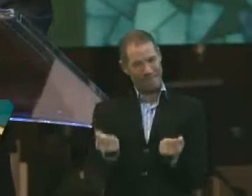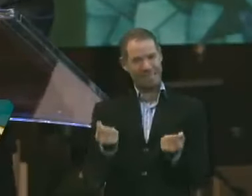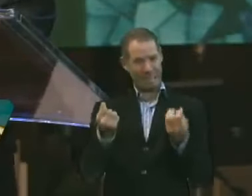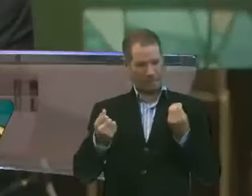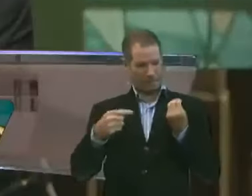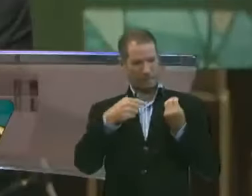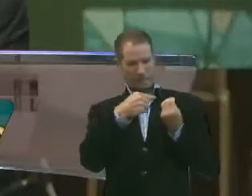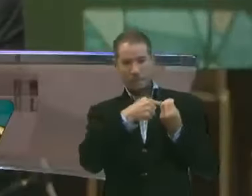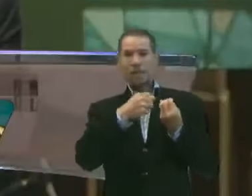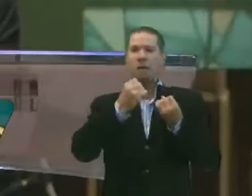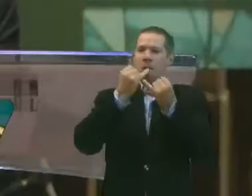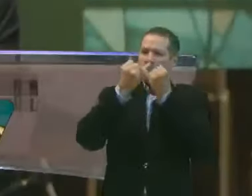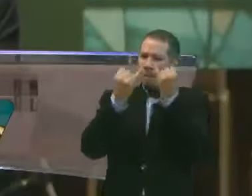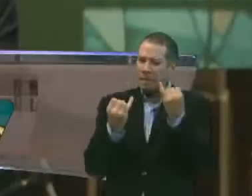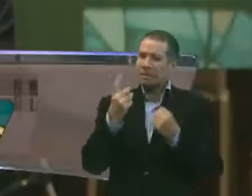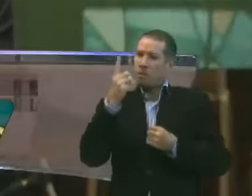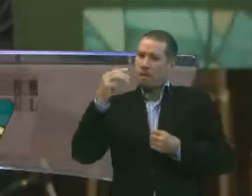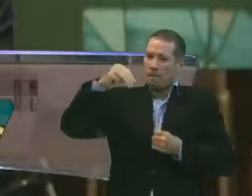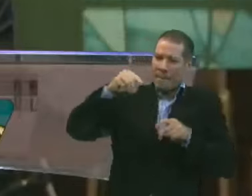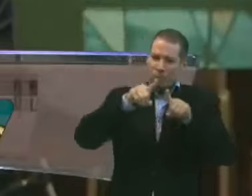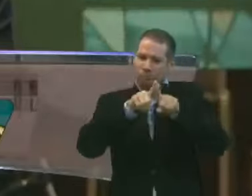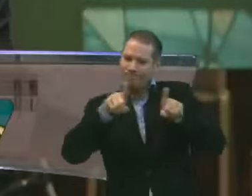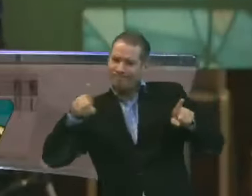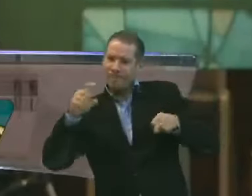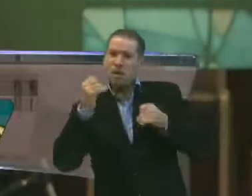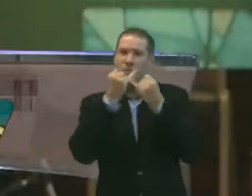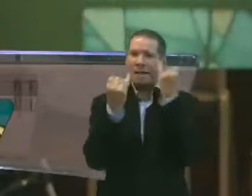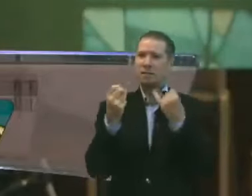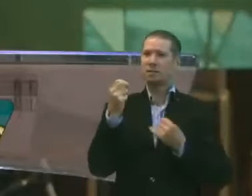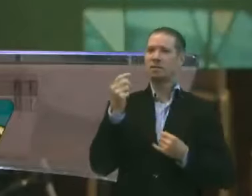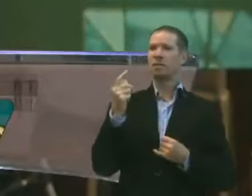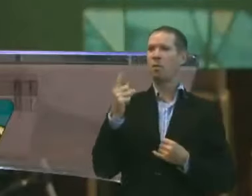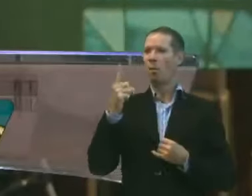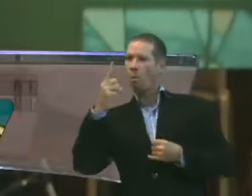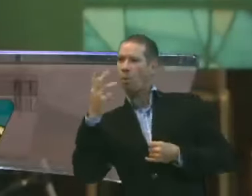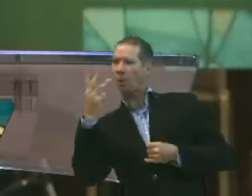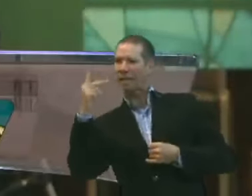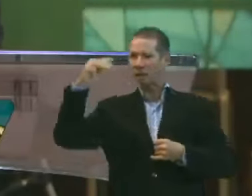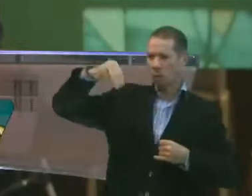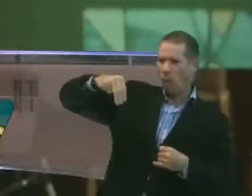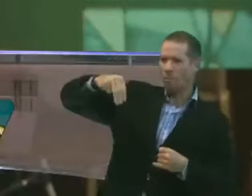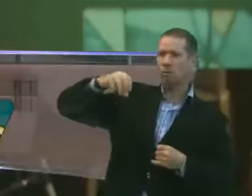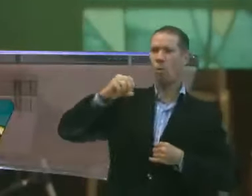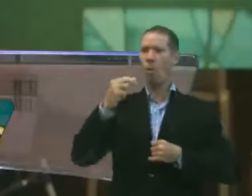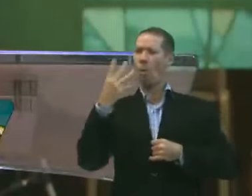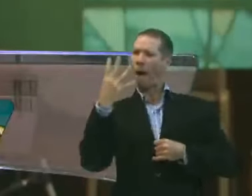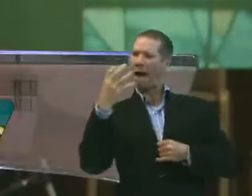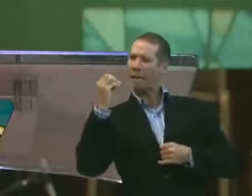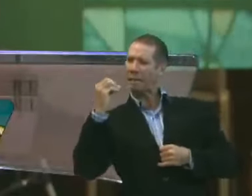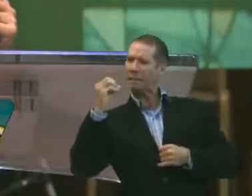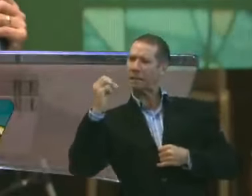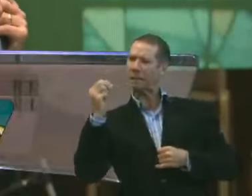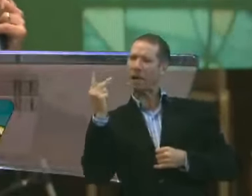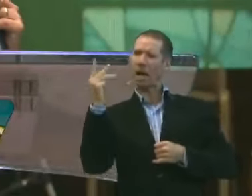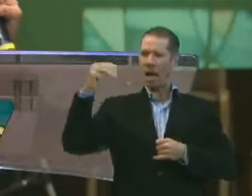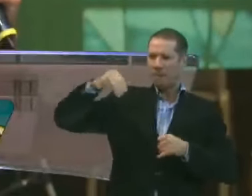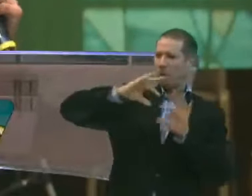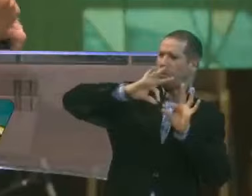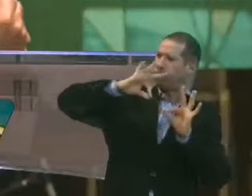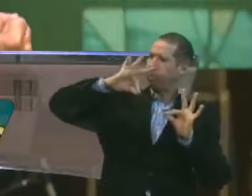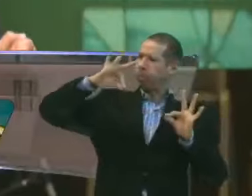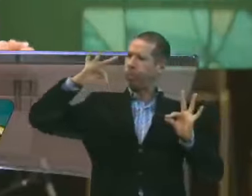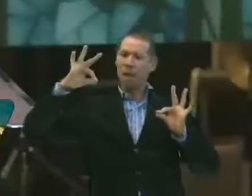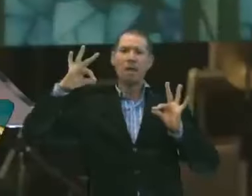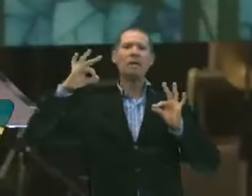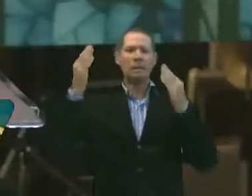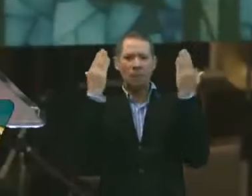Pode parecer que um metro tem um quilômetro, dois, vinte, trinta, quarenta. Porque nós não saímos do lugar. Porque é